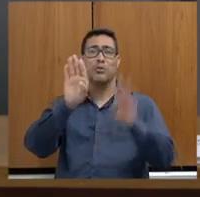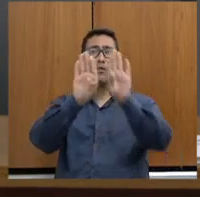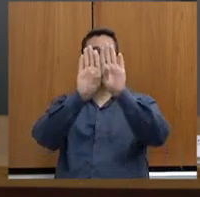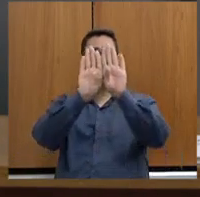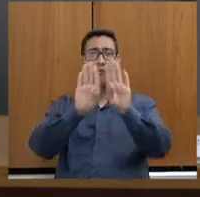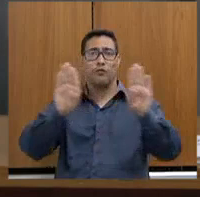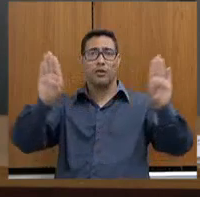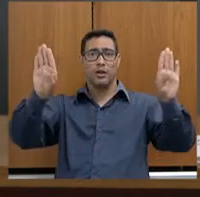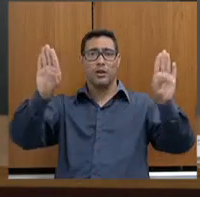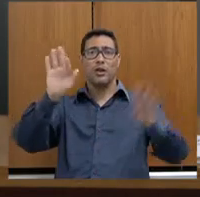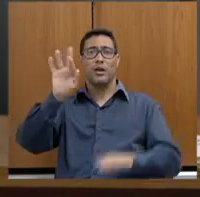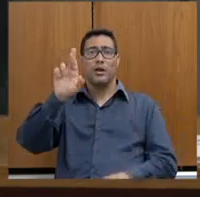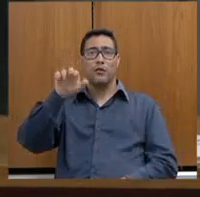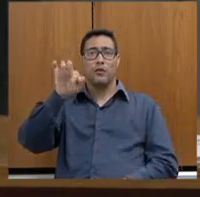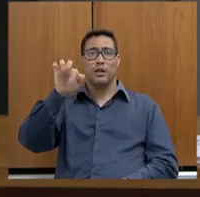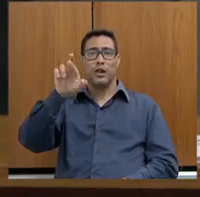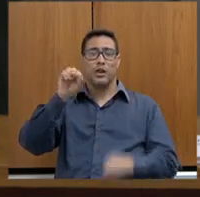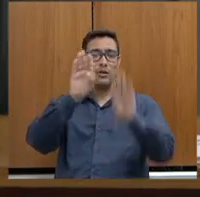como que eu posso dizer,